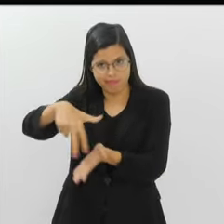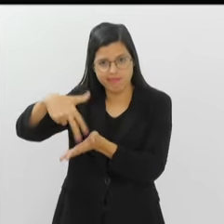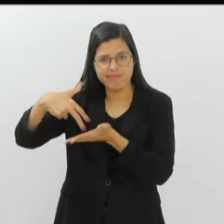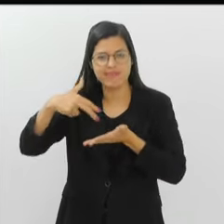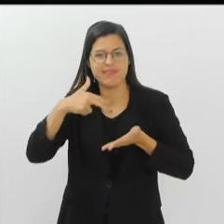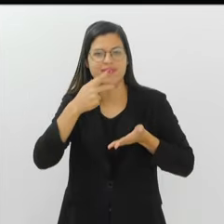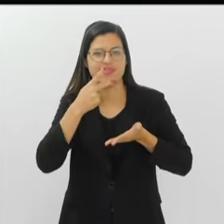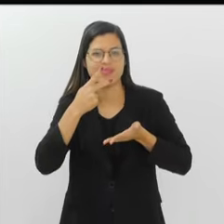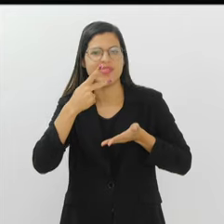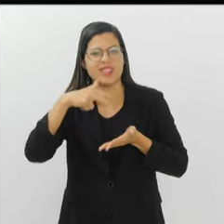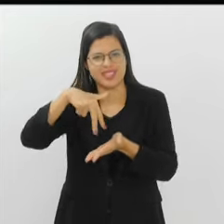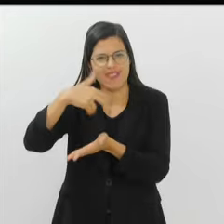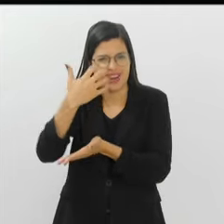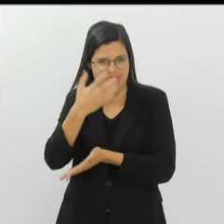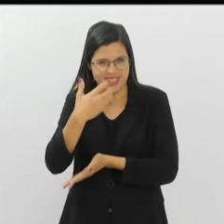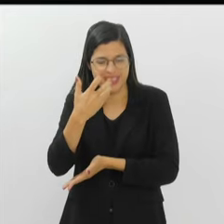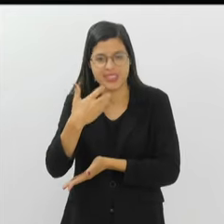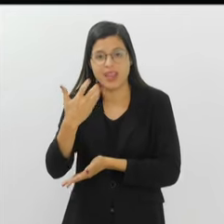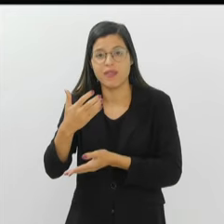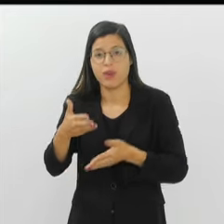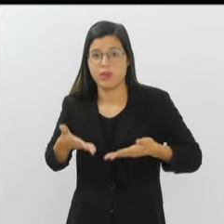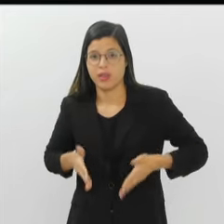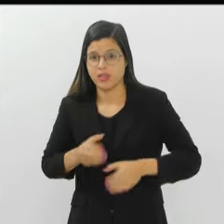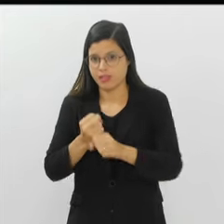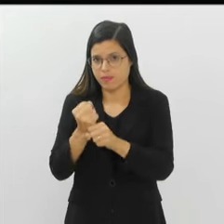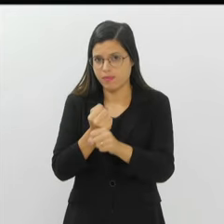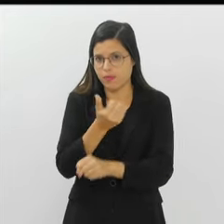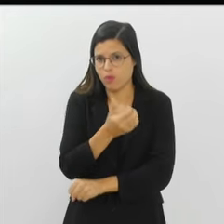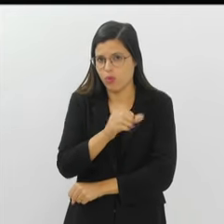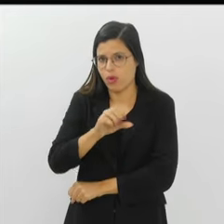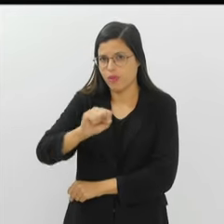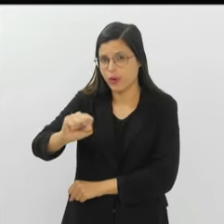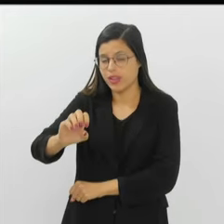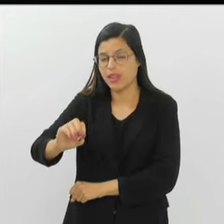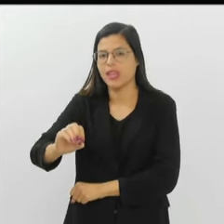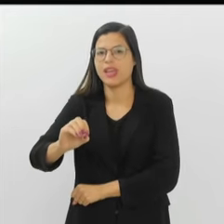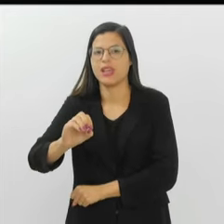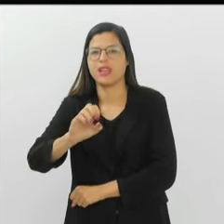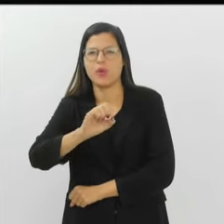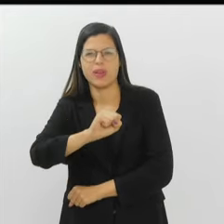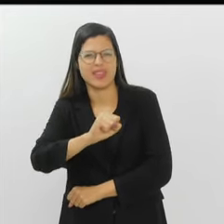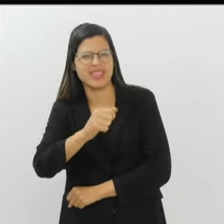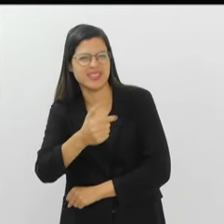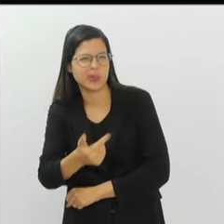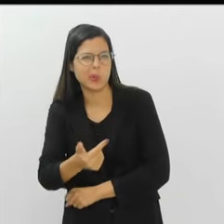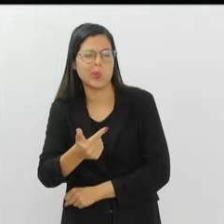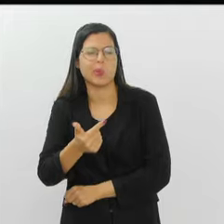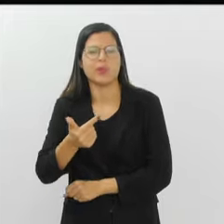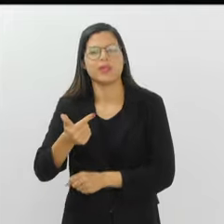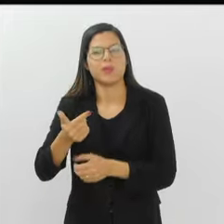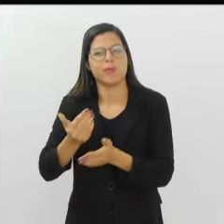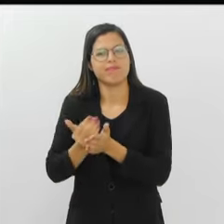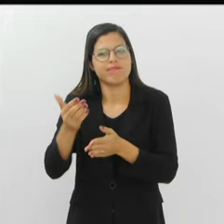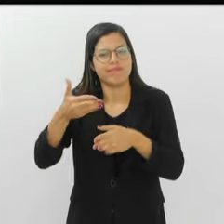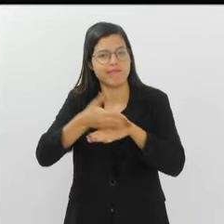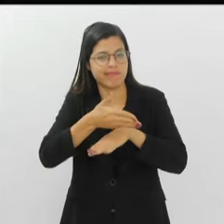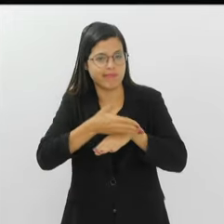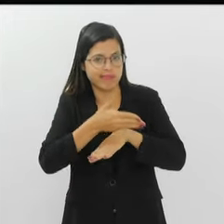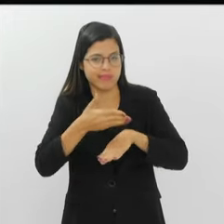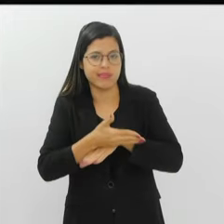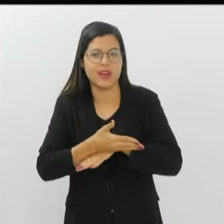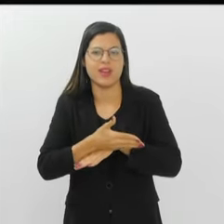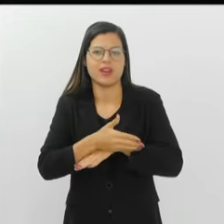Mocidade Alegre. E sou nascido em 1980, então por volta de 82, 83 eu passo a frequentar